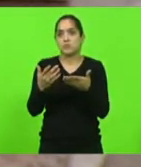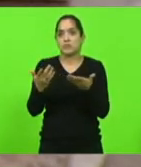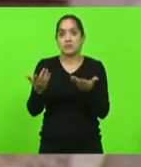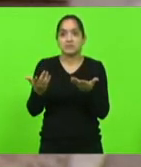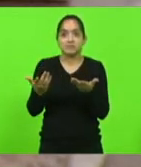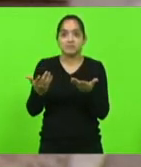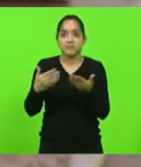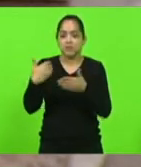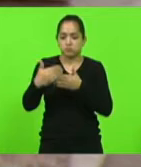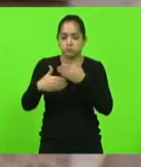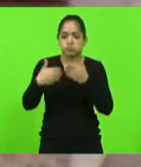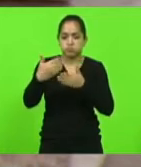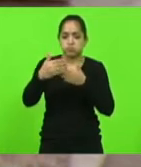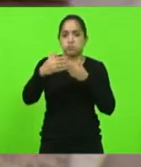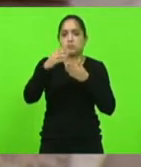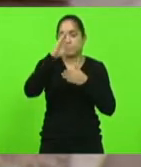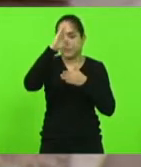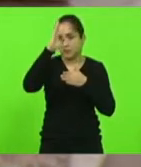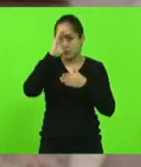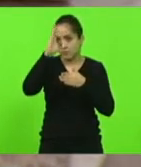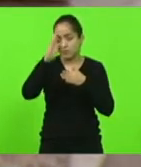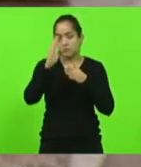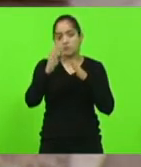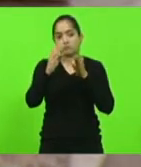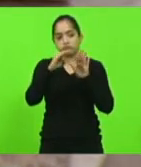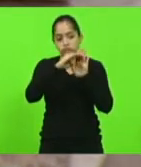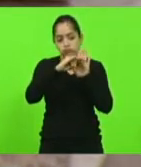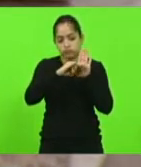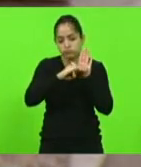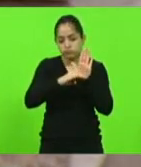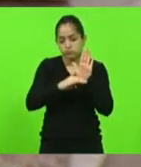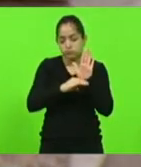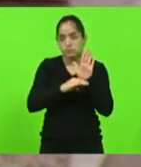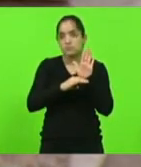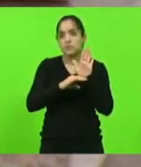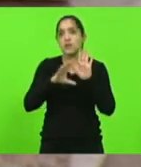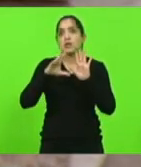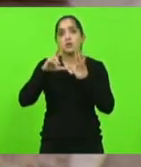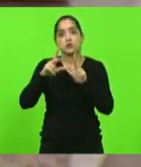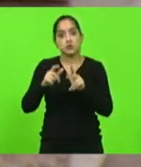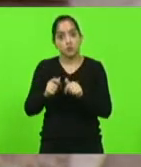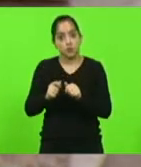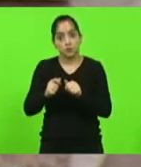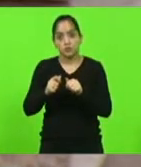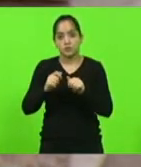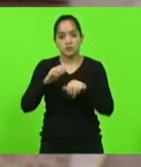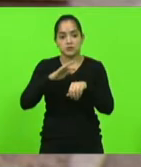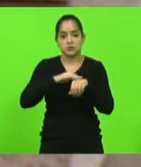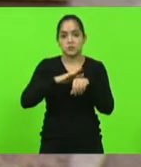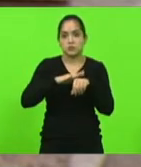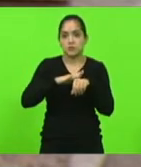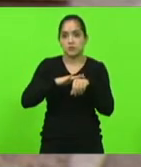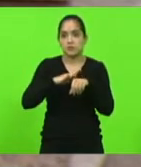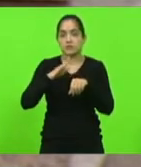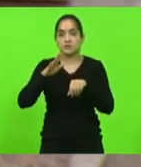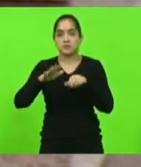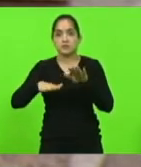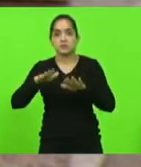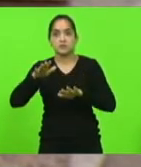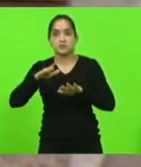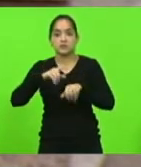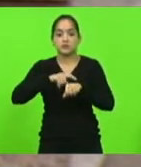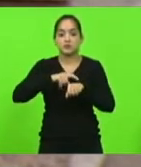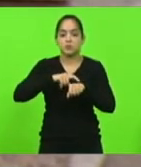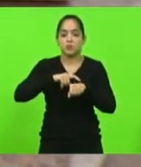uma sequência de priorização e todos têm todas as doenças os momentos de maior ou menor